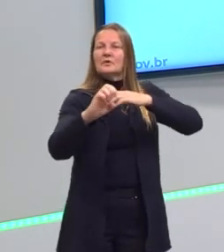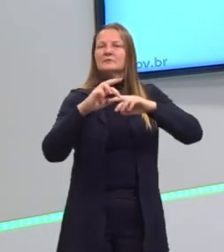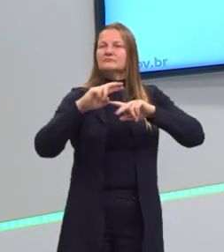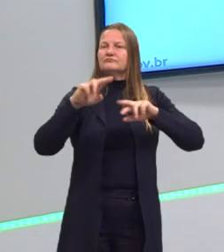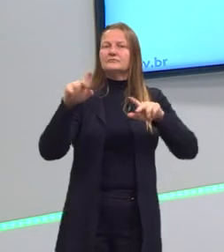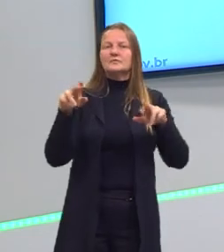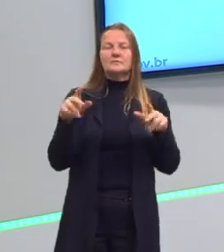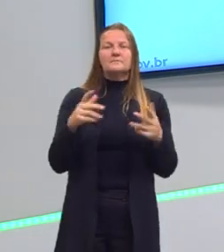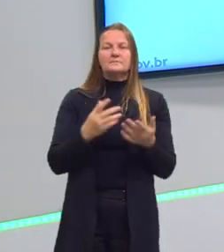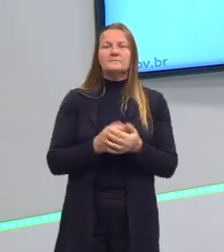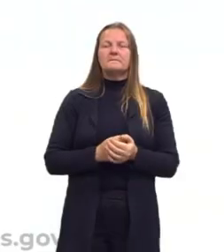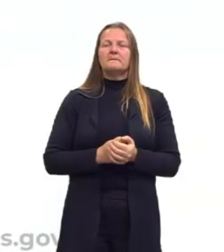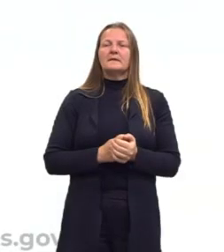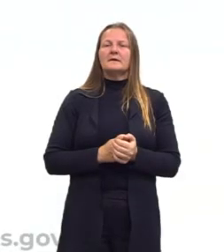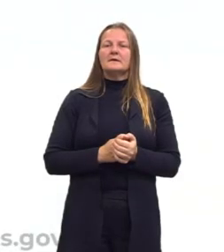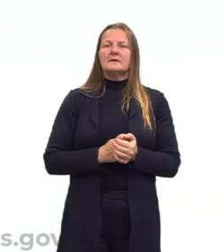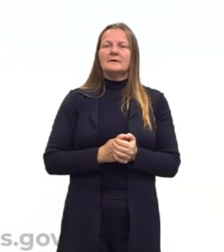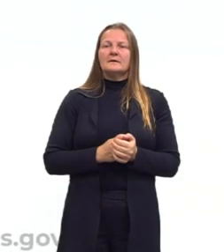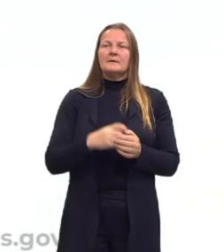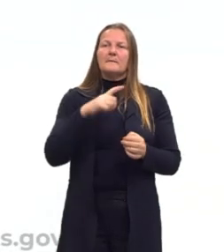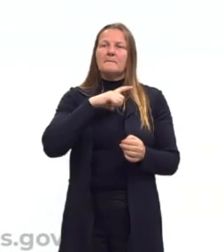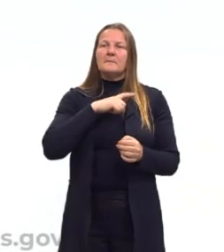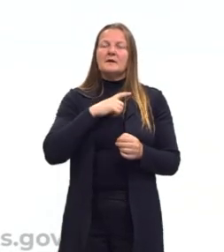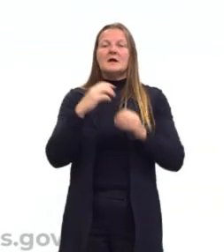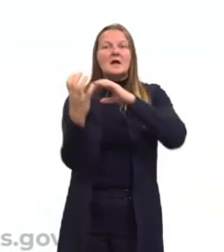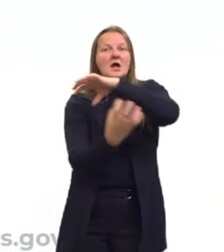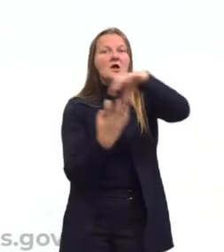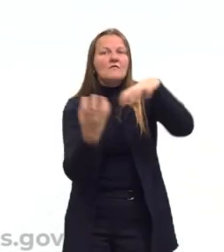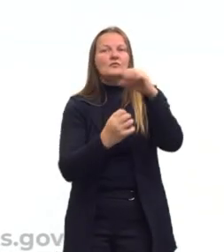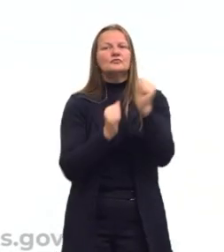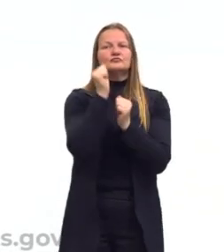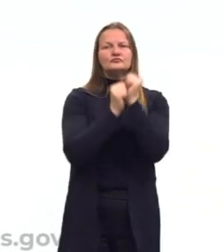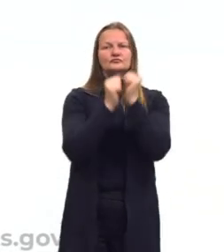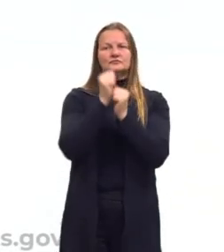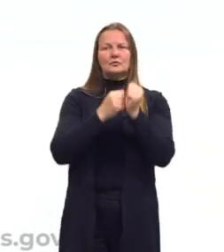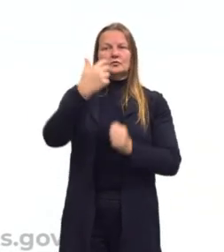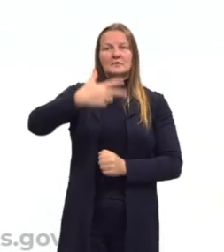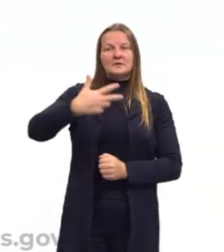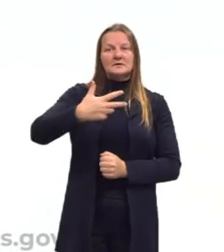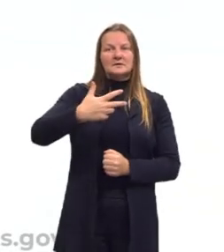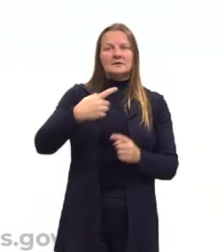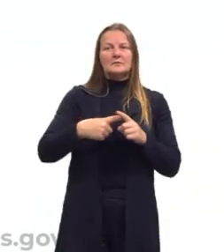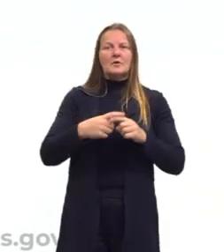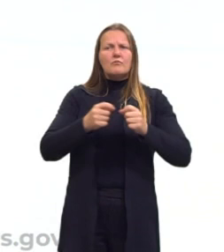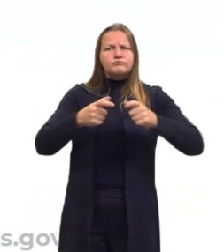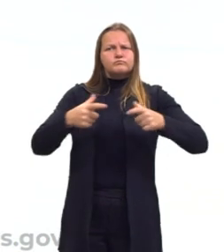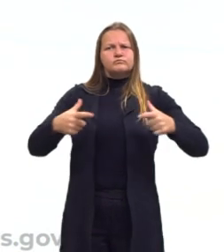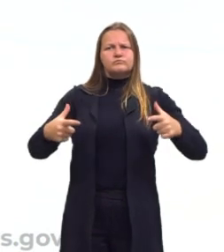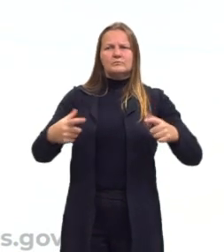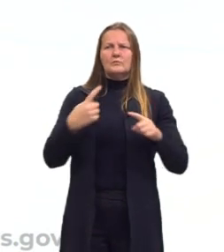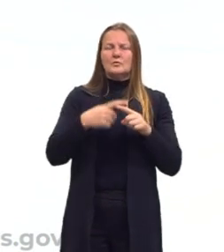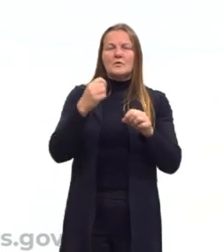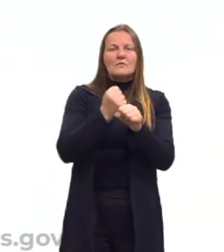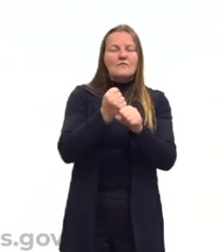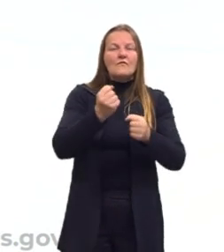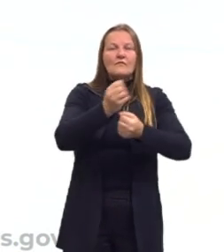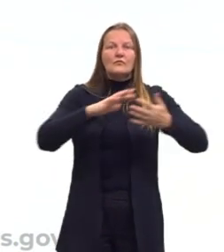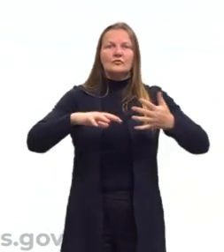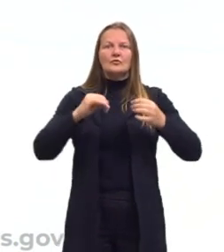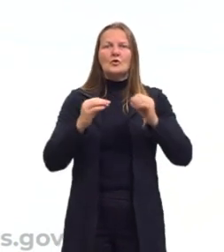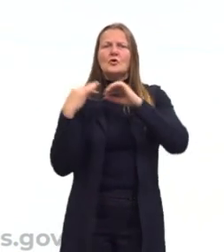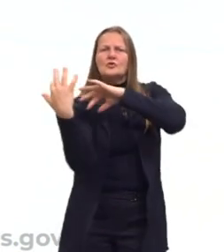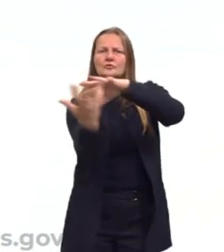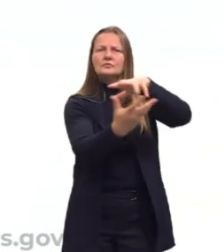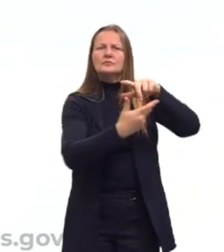intensificou-se com o advento da terceira Revolução Industrial, em que se observou um aumento nos fluxos internacionais